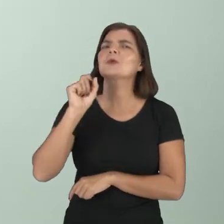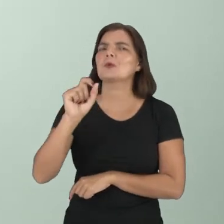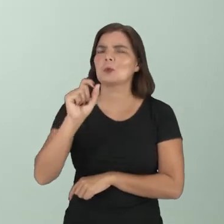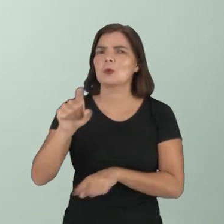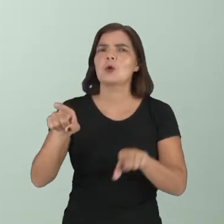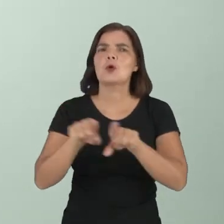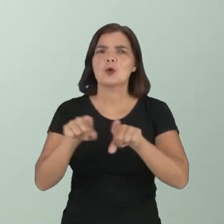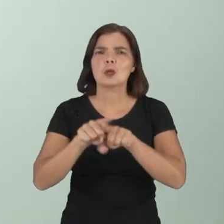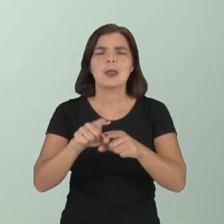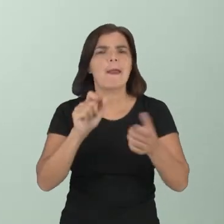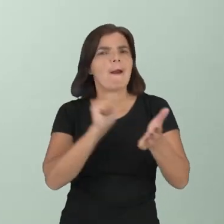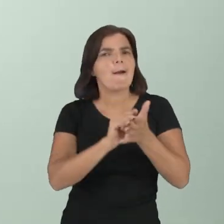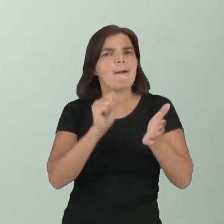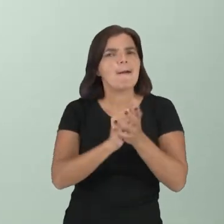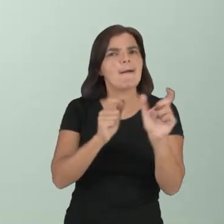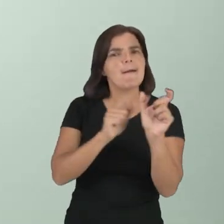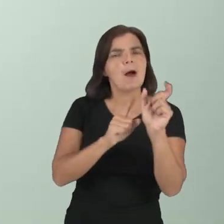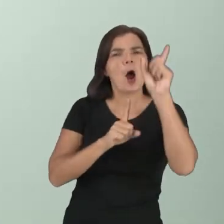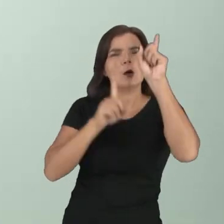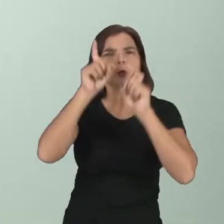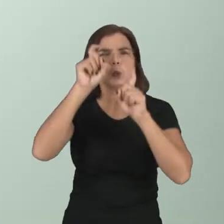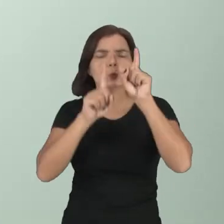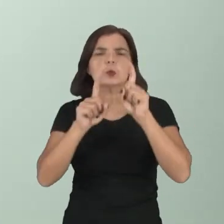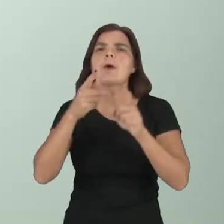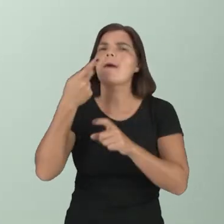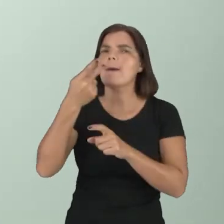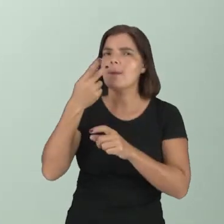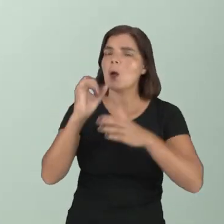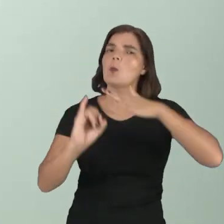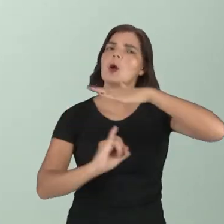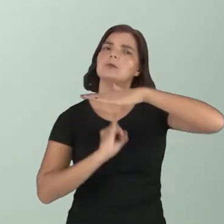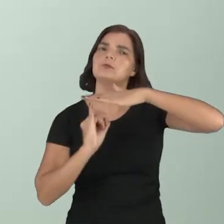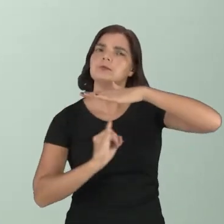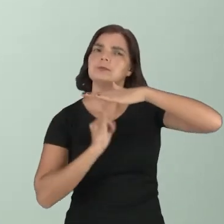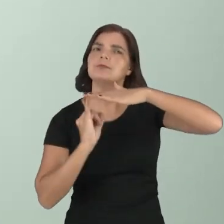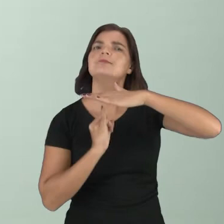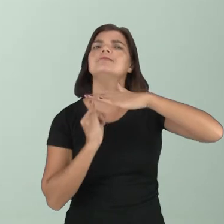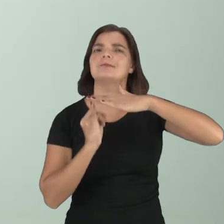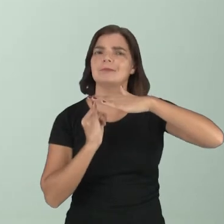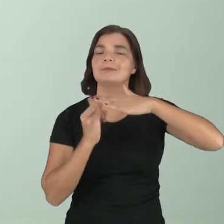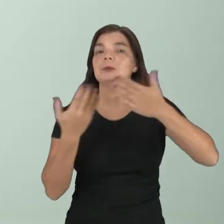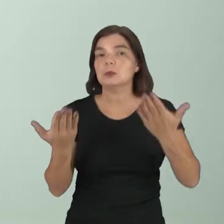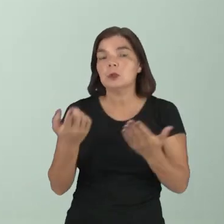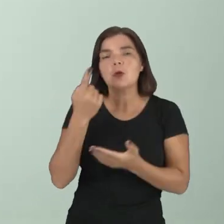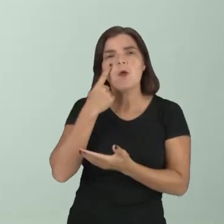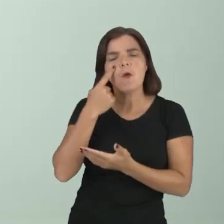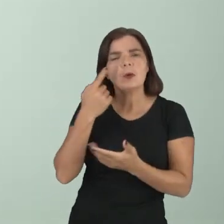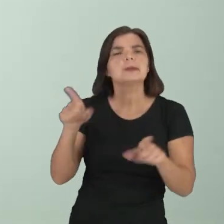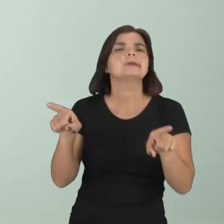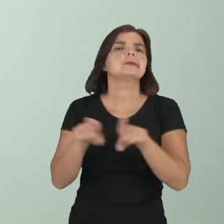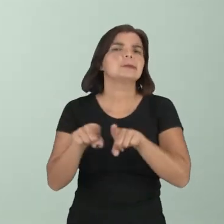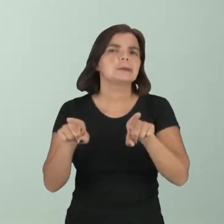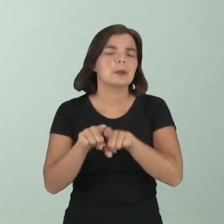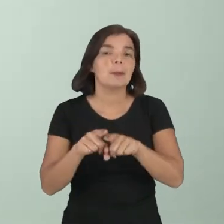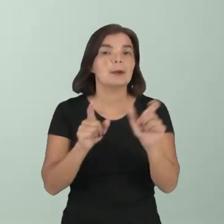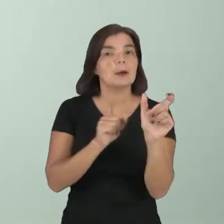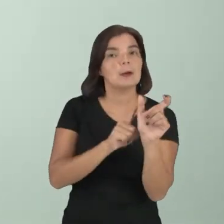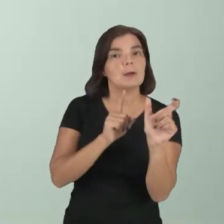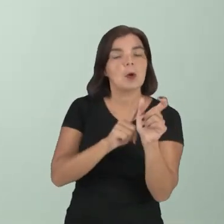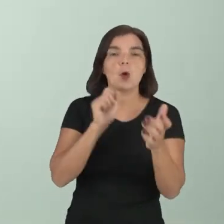coloquialismos, expressões da fala informal, você vai encontrar